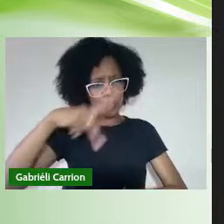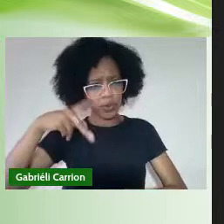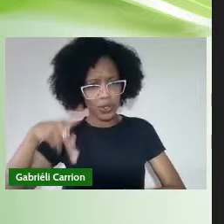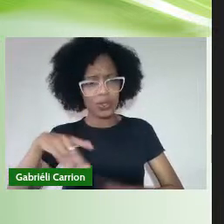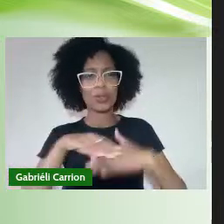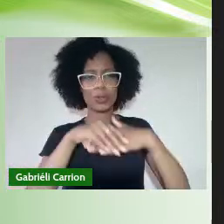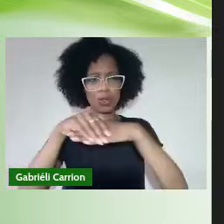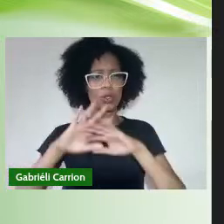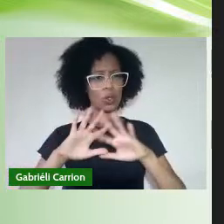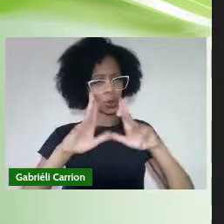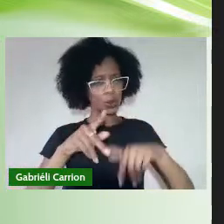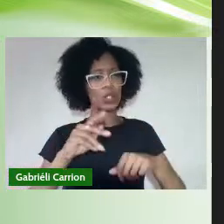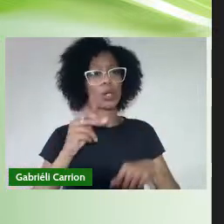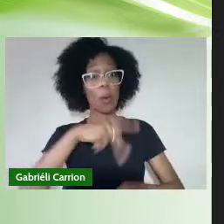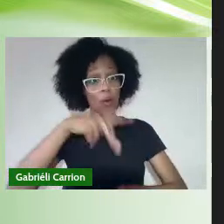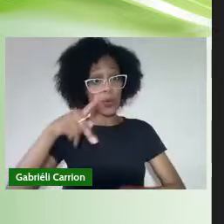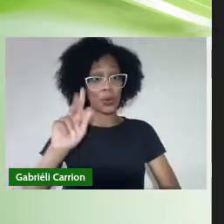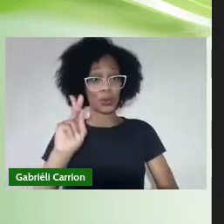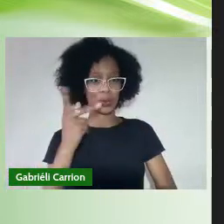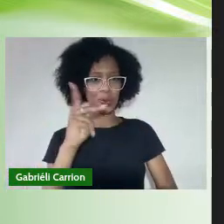de História. Saravá, pessoal.